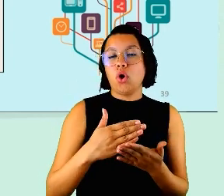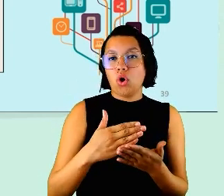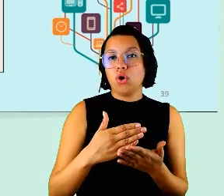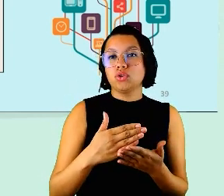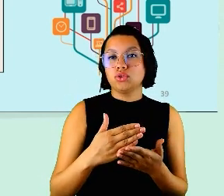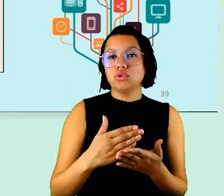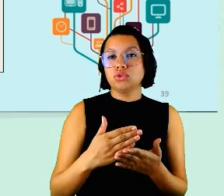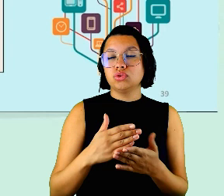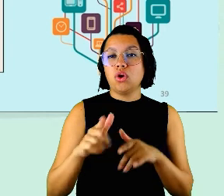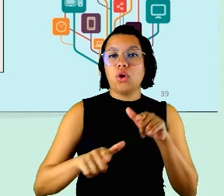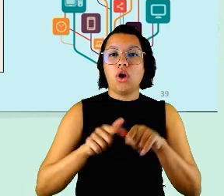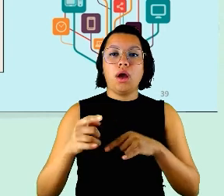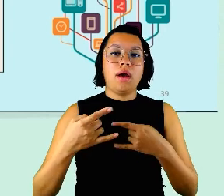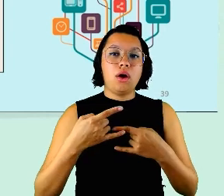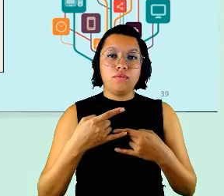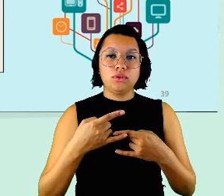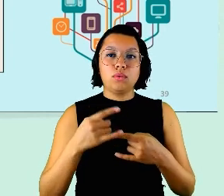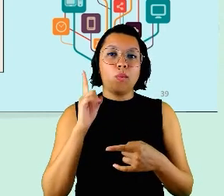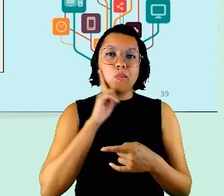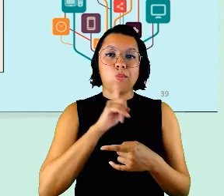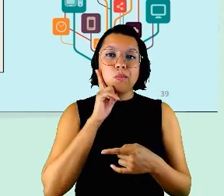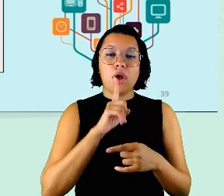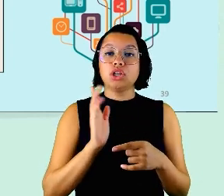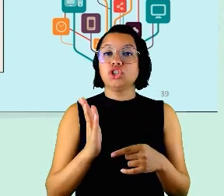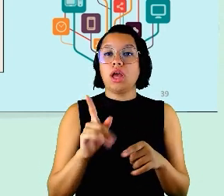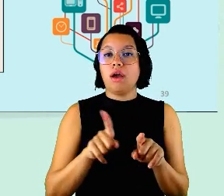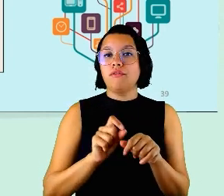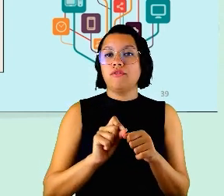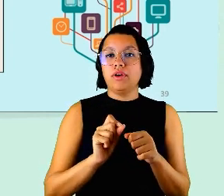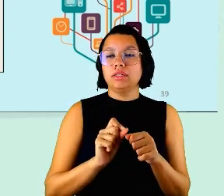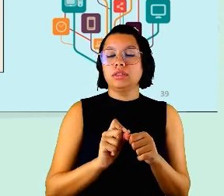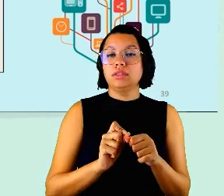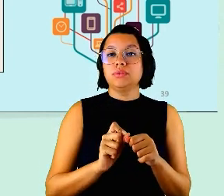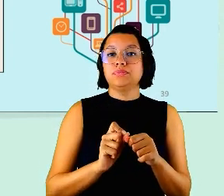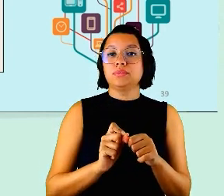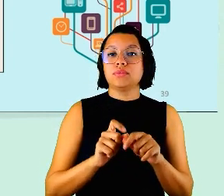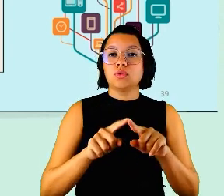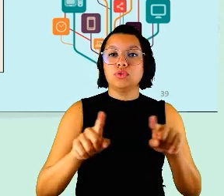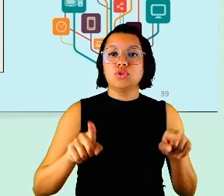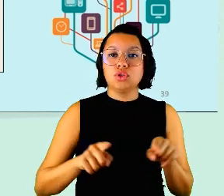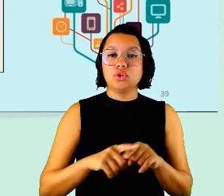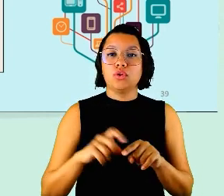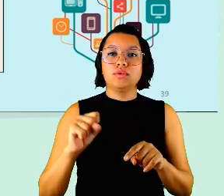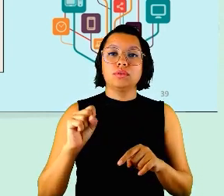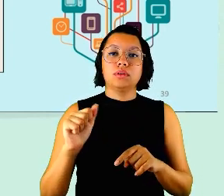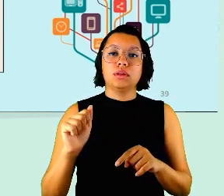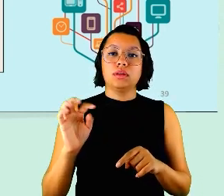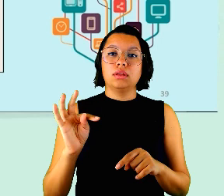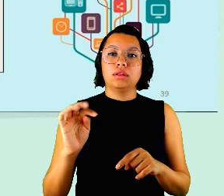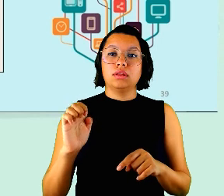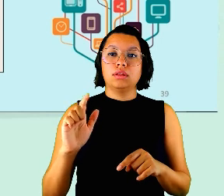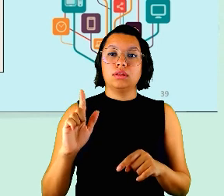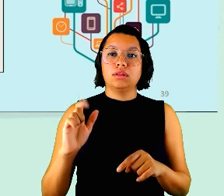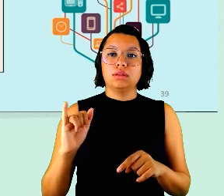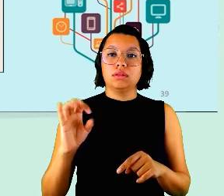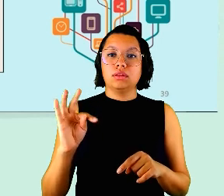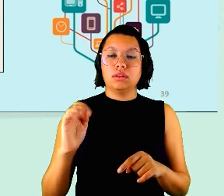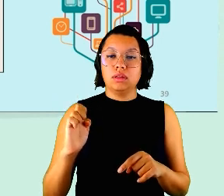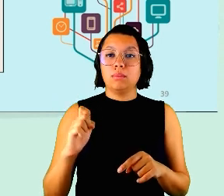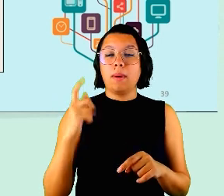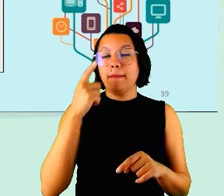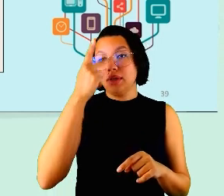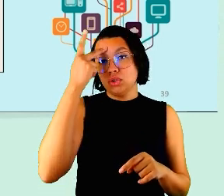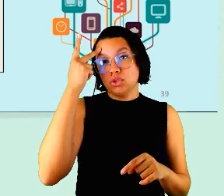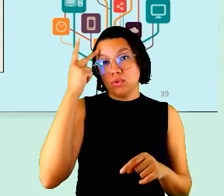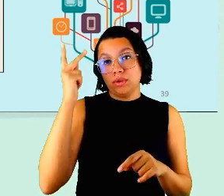eles já faziam os escritórios satélites o que são escritórios satélites para que as pessoas não tenham que se deslocar a grandes distâncias